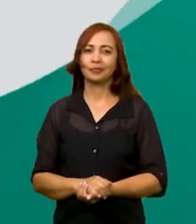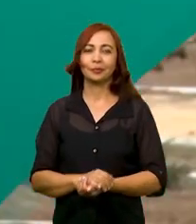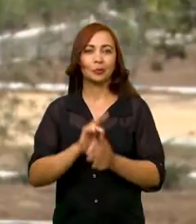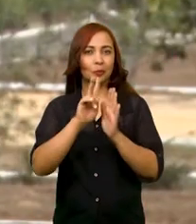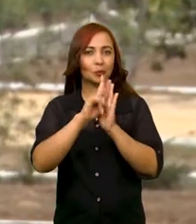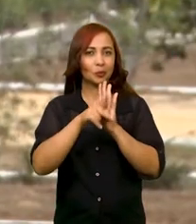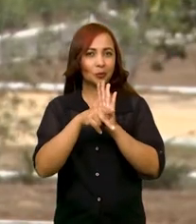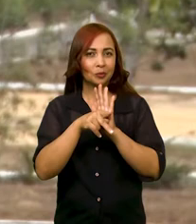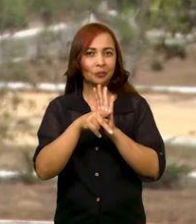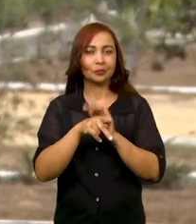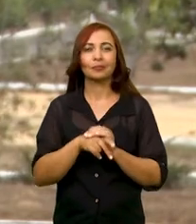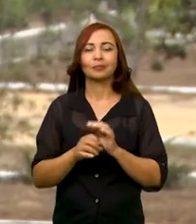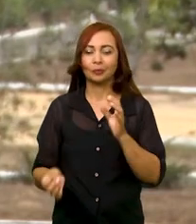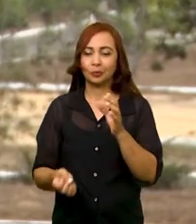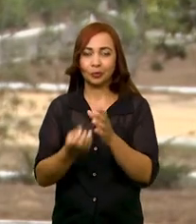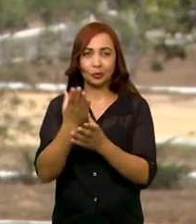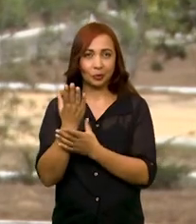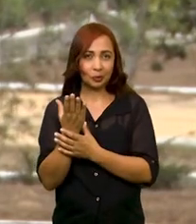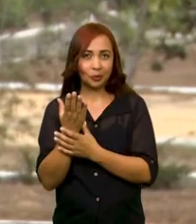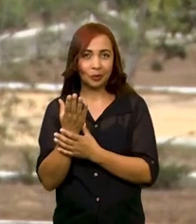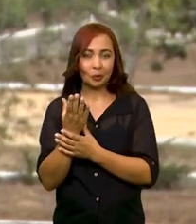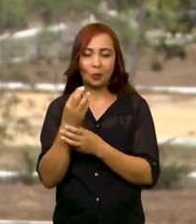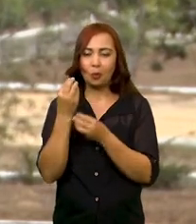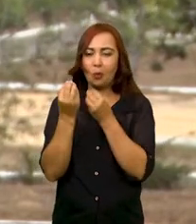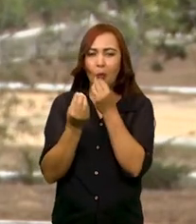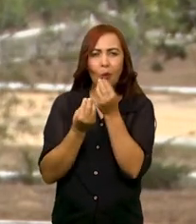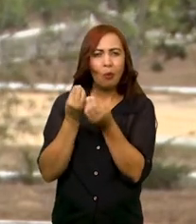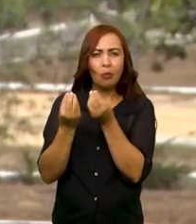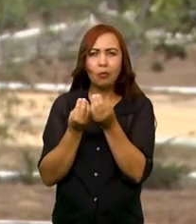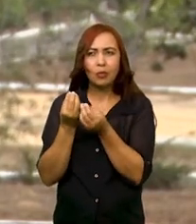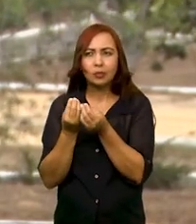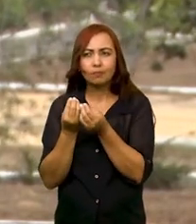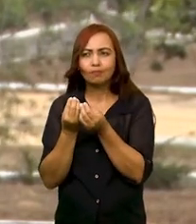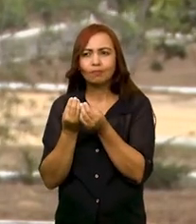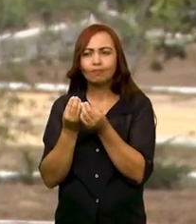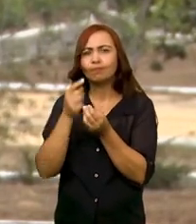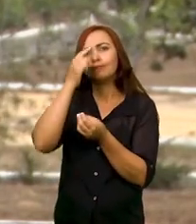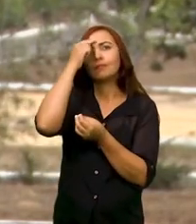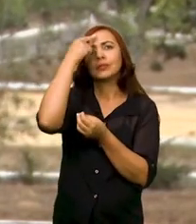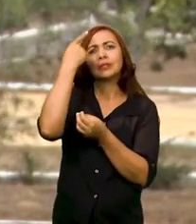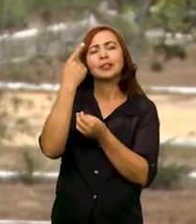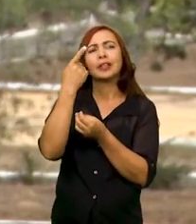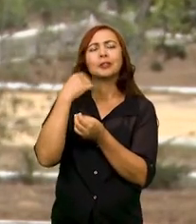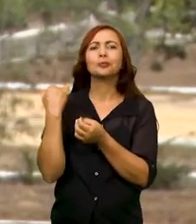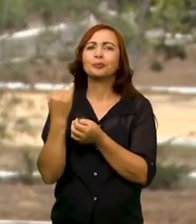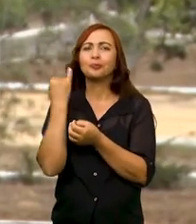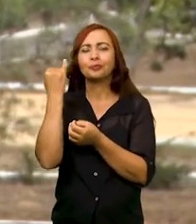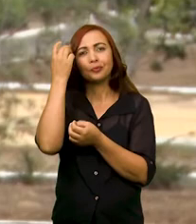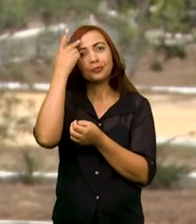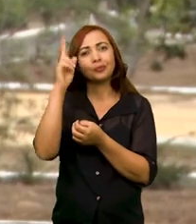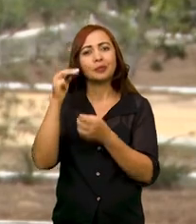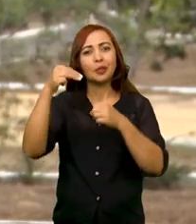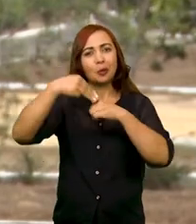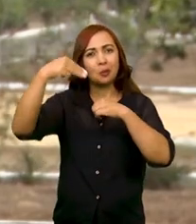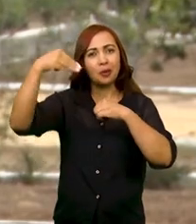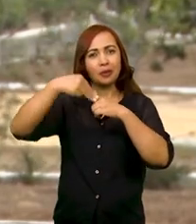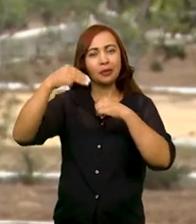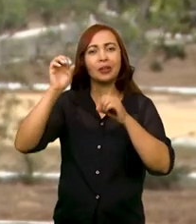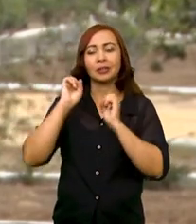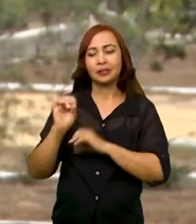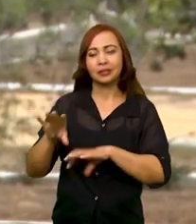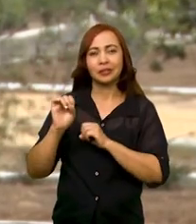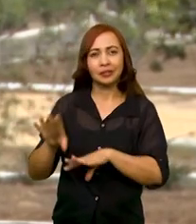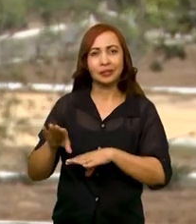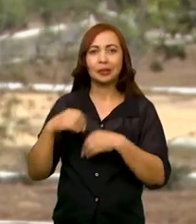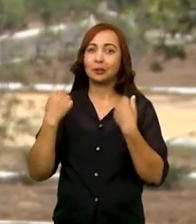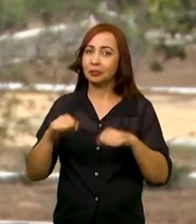O projeto surgiu como um requisito mesmo para o